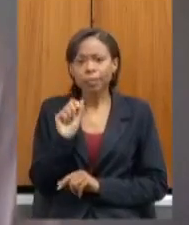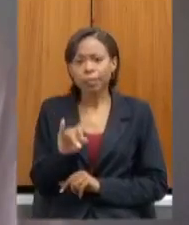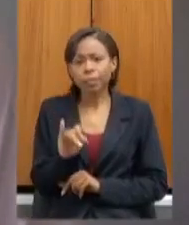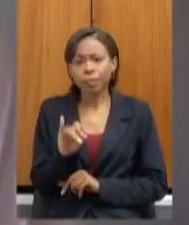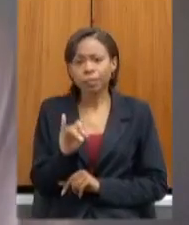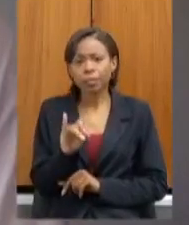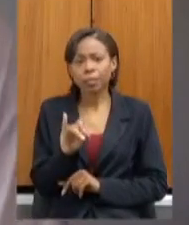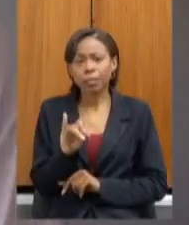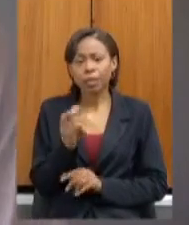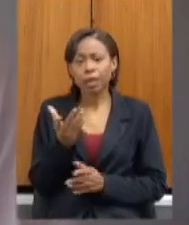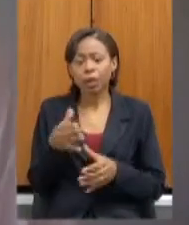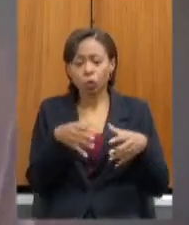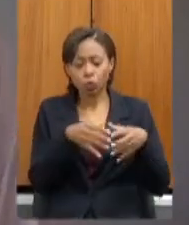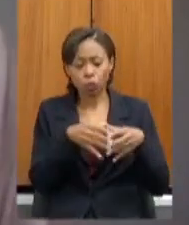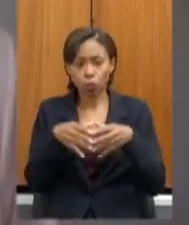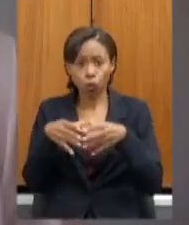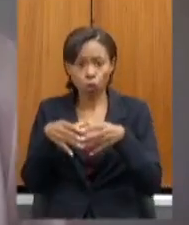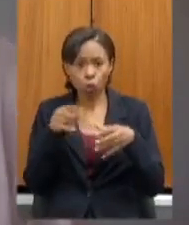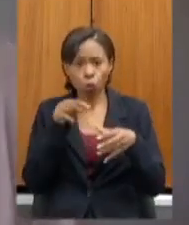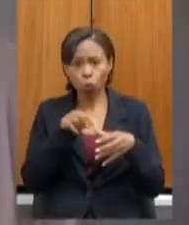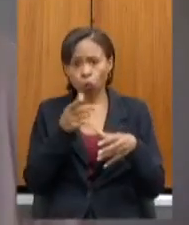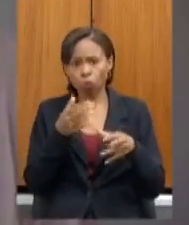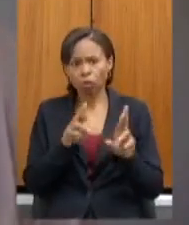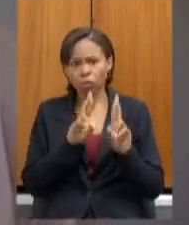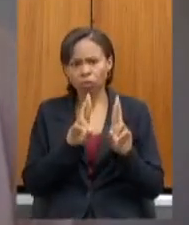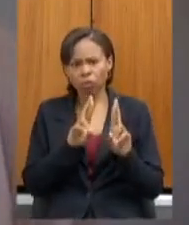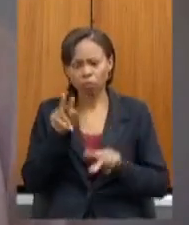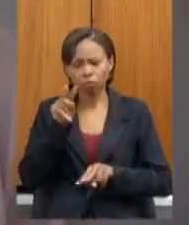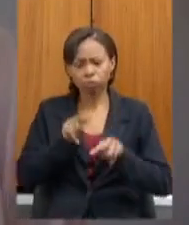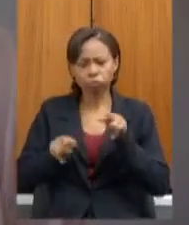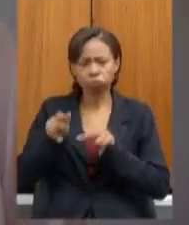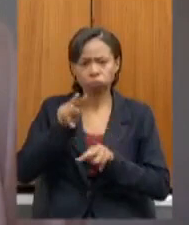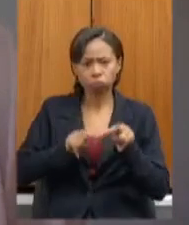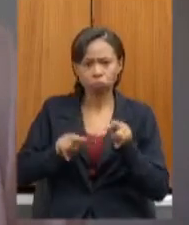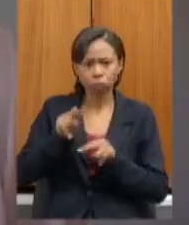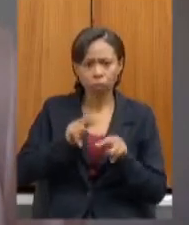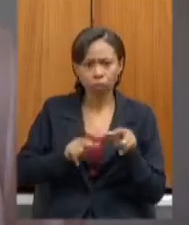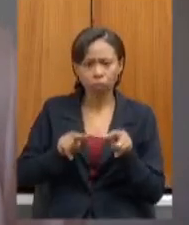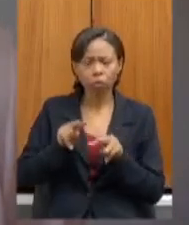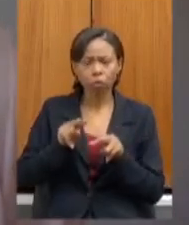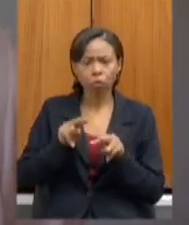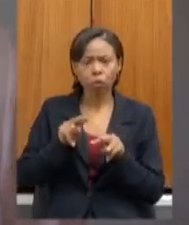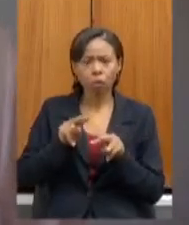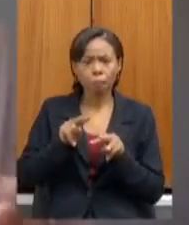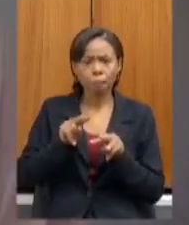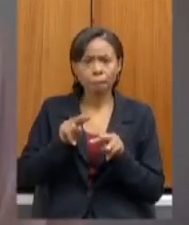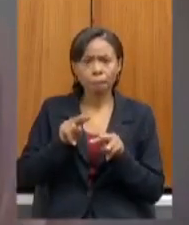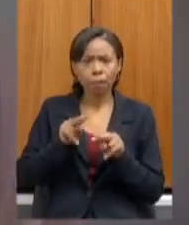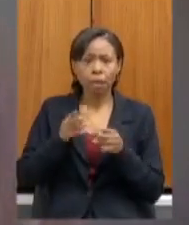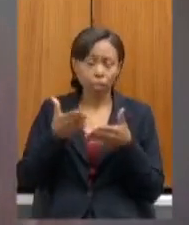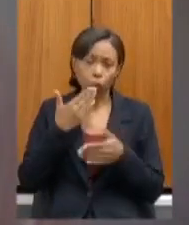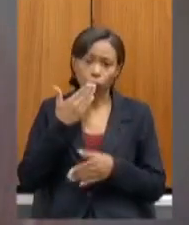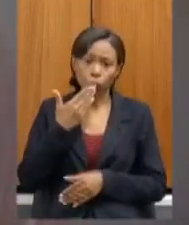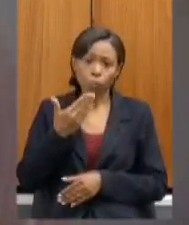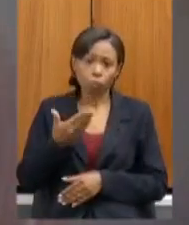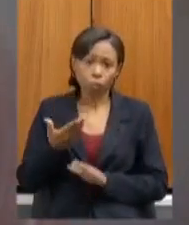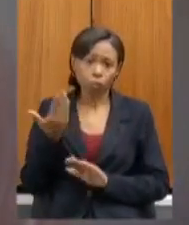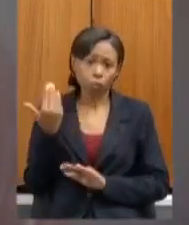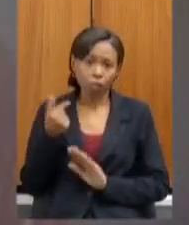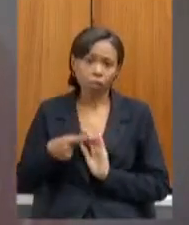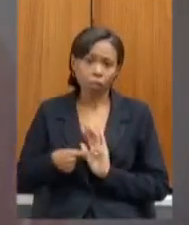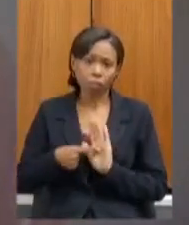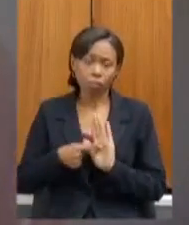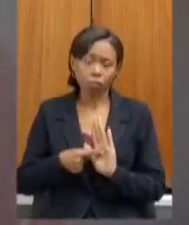a equipe que fez avaliação do recurso da solicitação né da apresentação